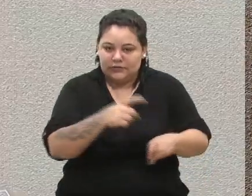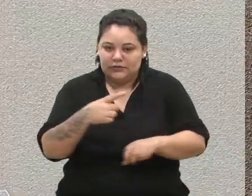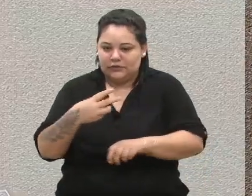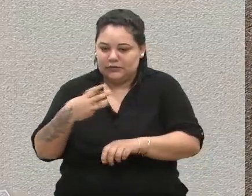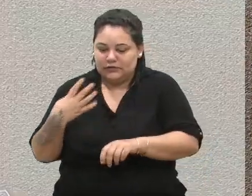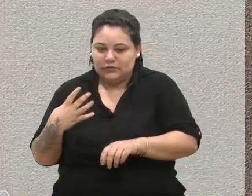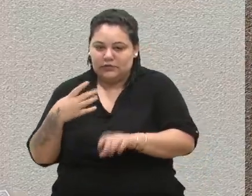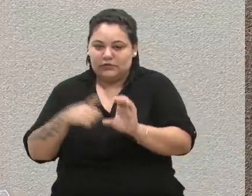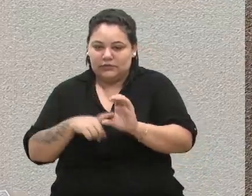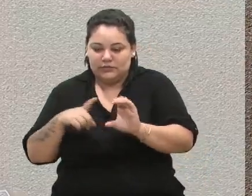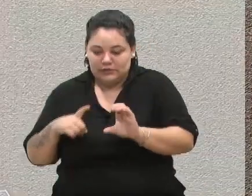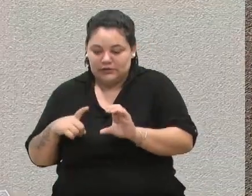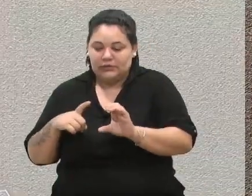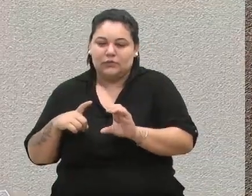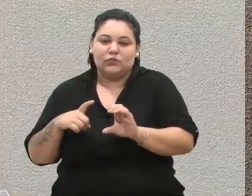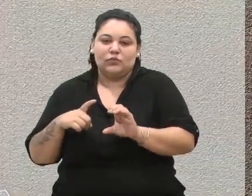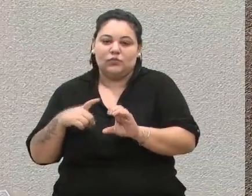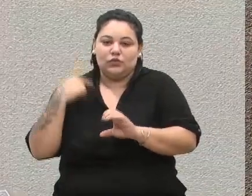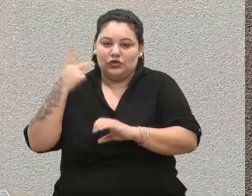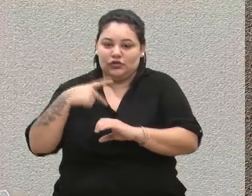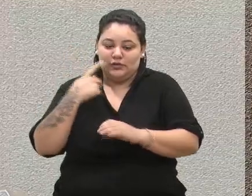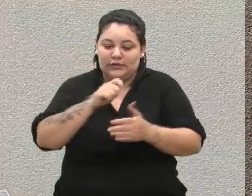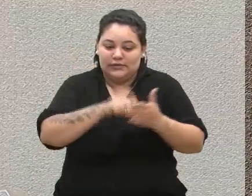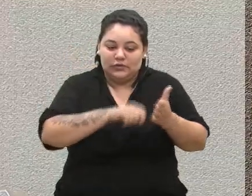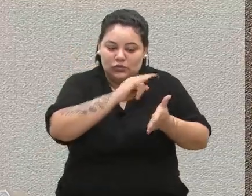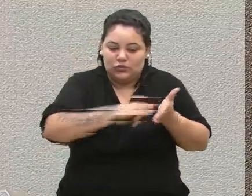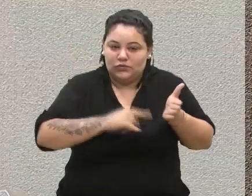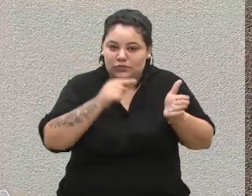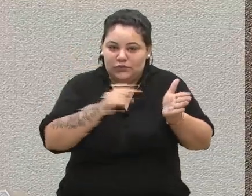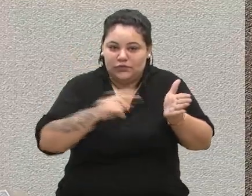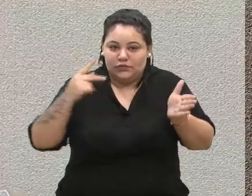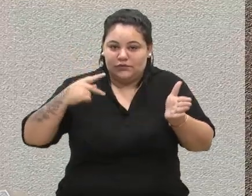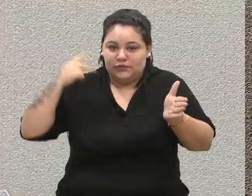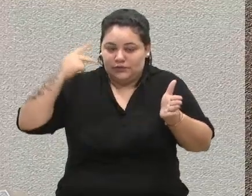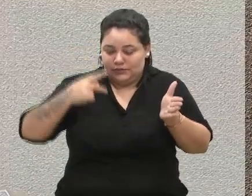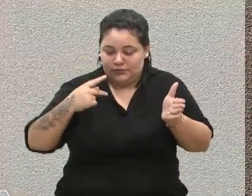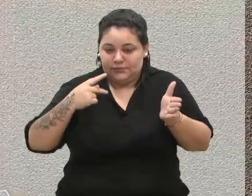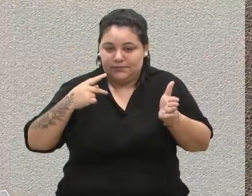política. Assinam este documento vereadores